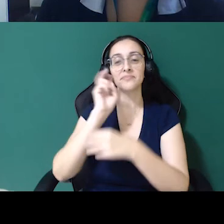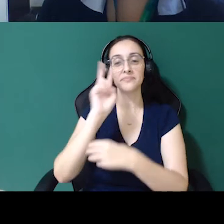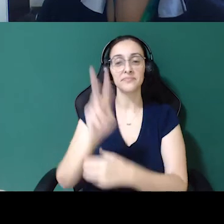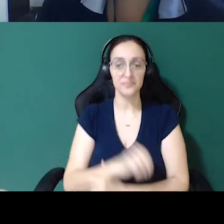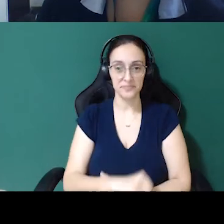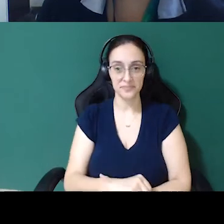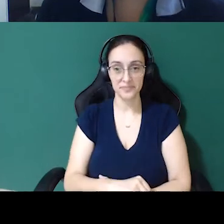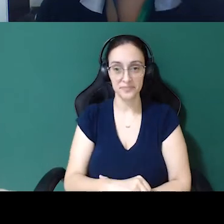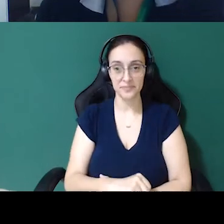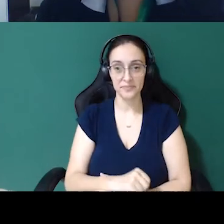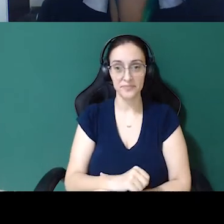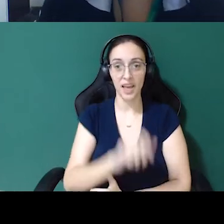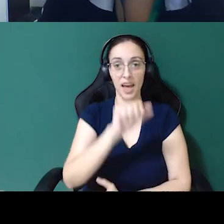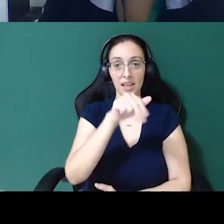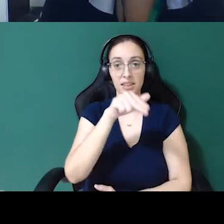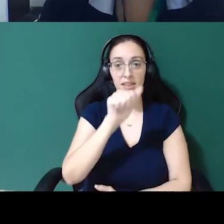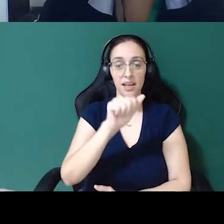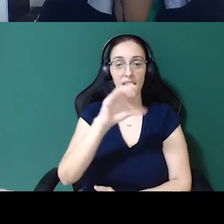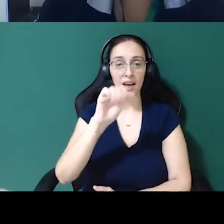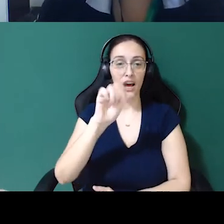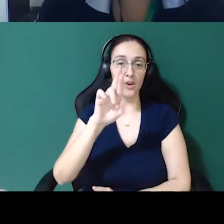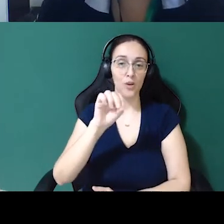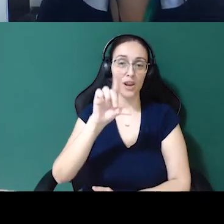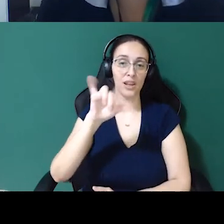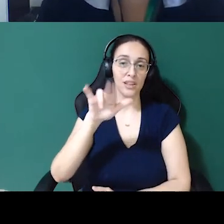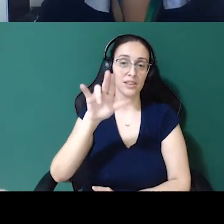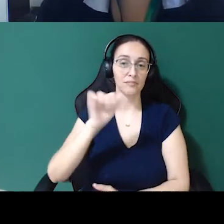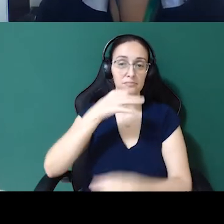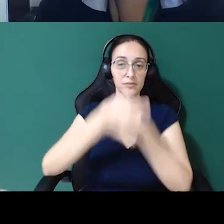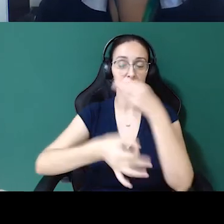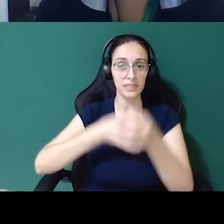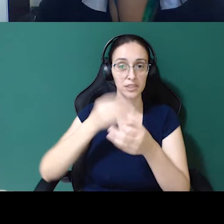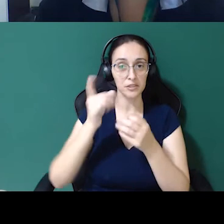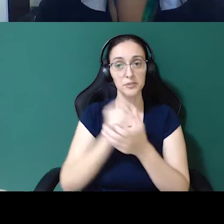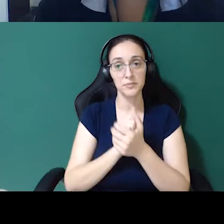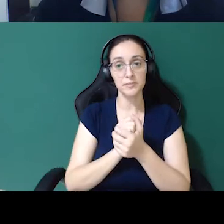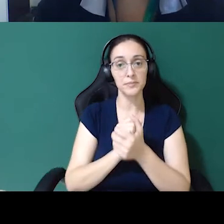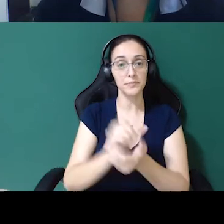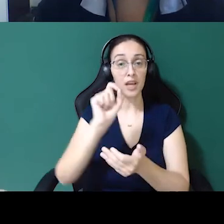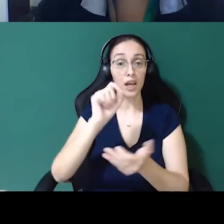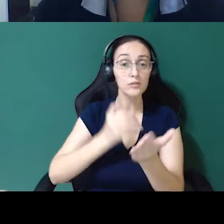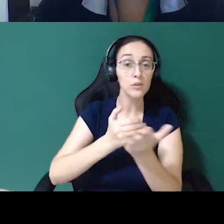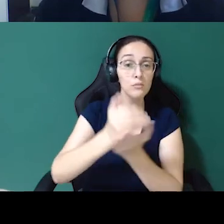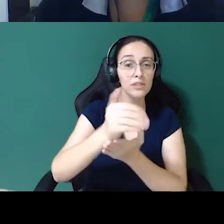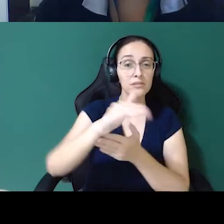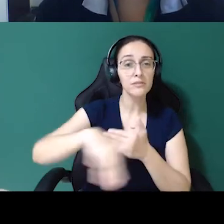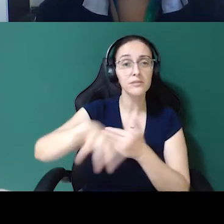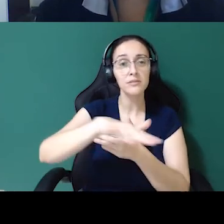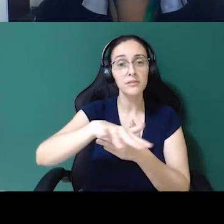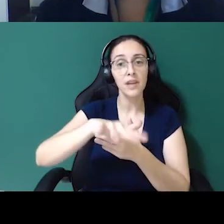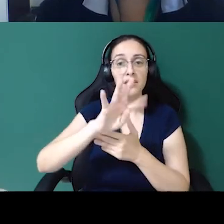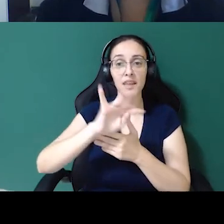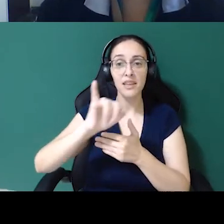a ação da Ana Carolina aqui, Ana, que trouxe aqui um comentário. Quem está iniciando na carreira, vamos nos